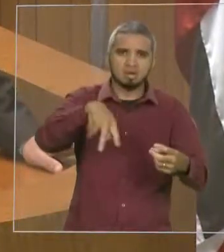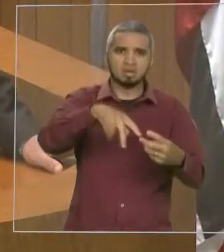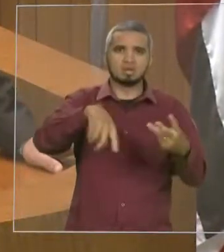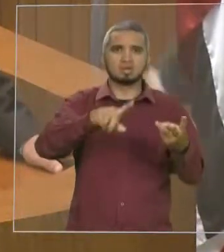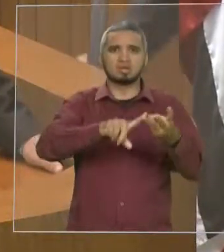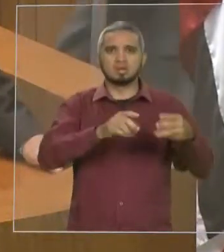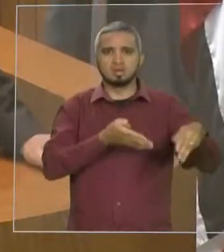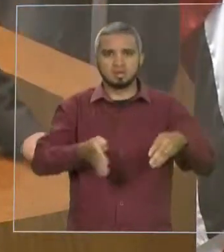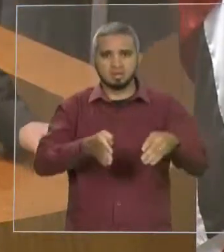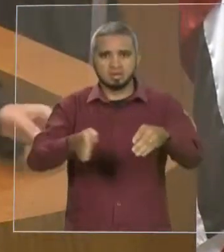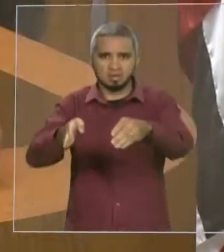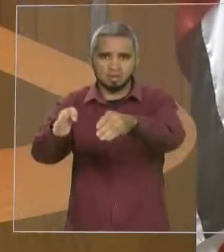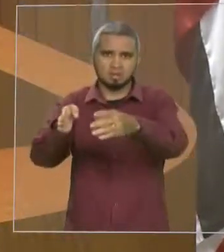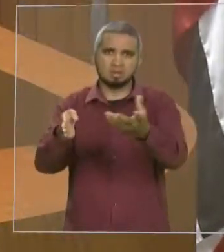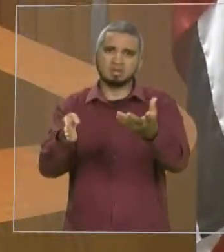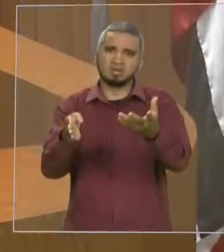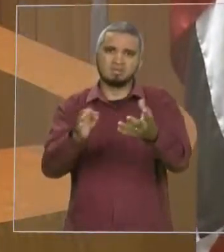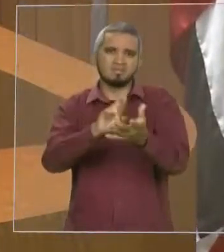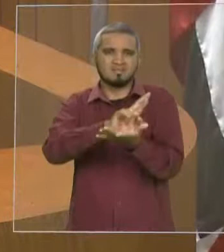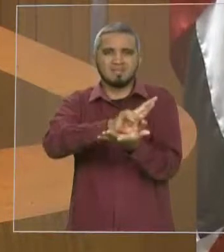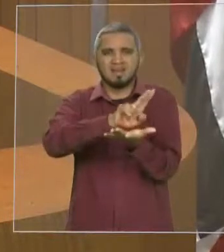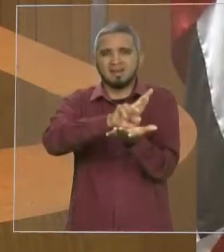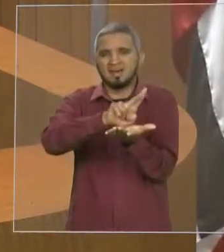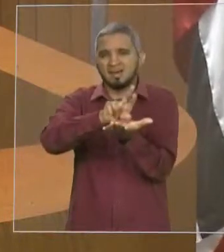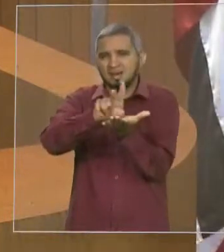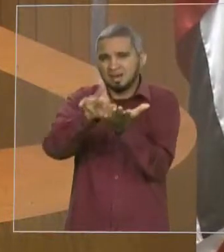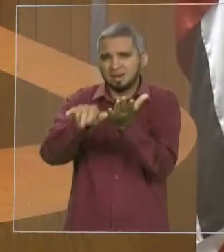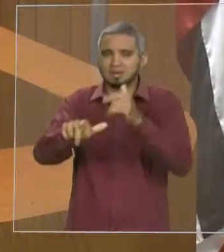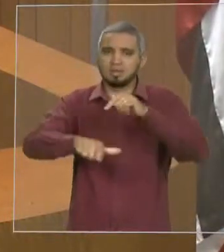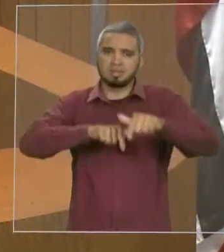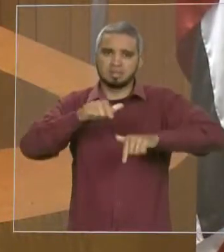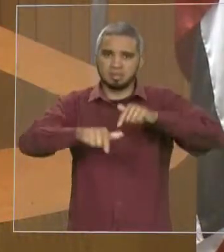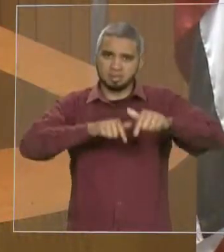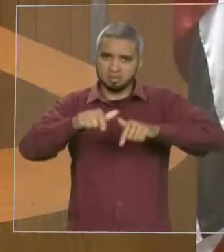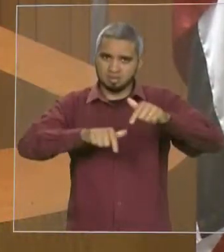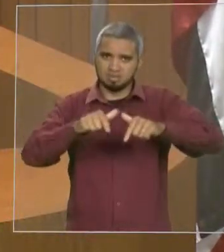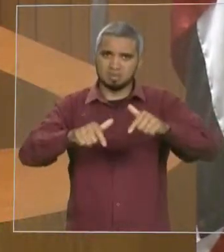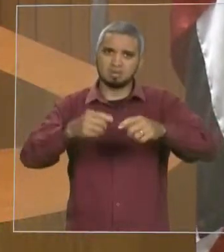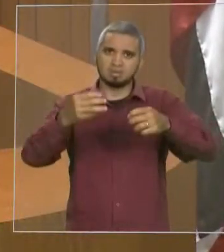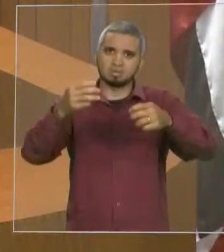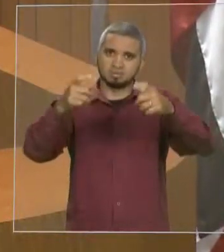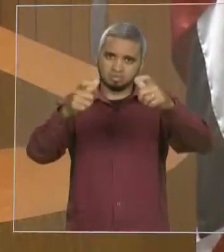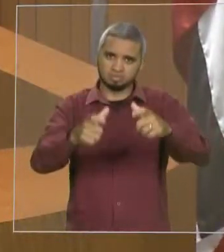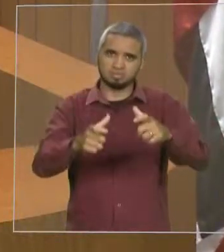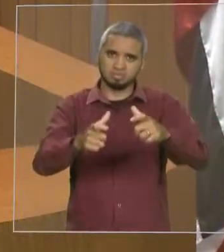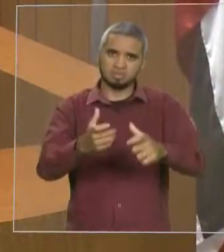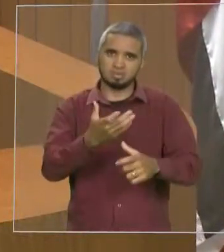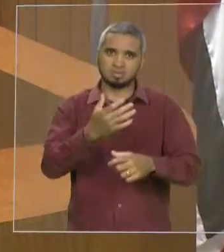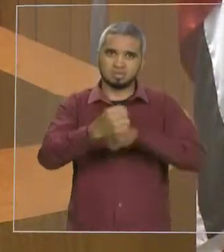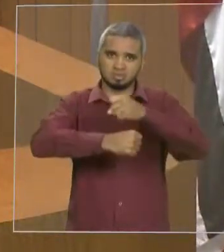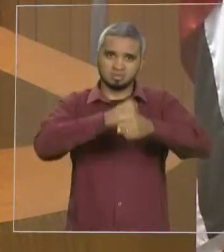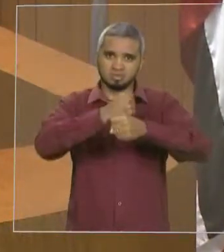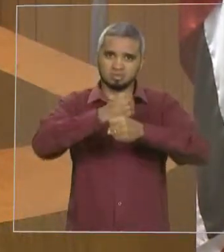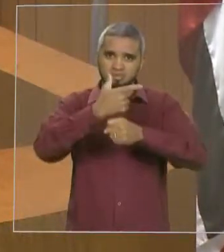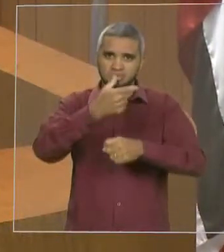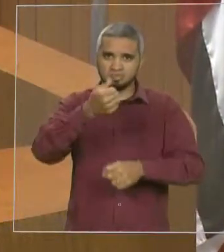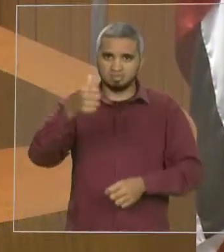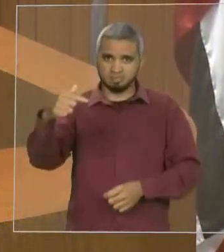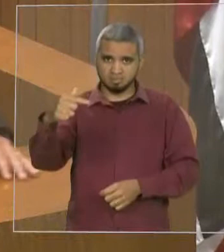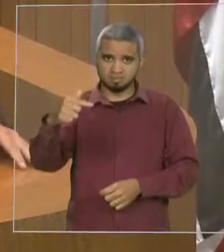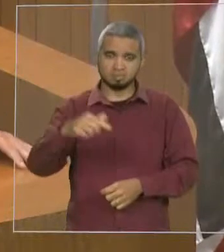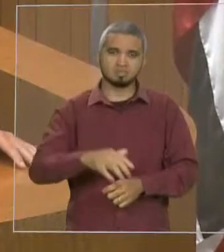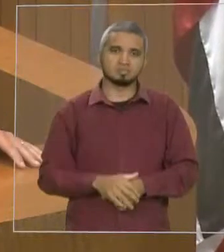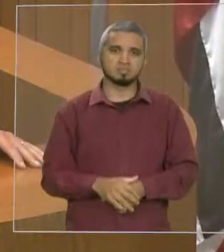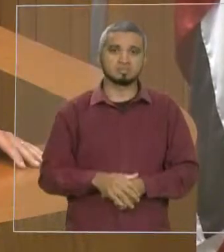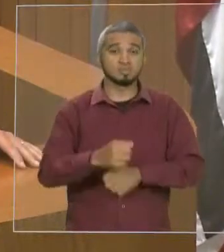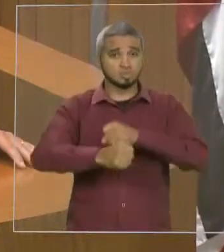vicinais, enfim, uma série de ações que foram realizadas neste ano de 2017, um ano que a gente